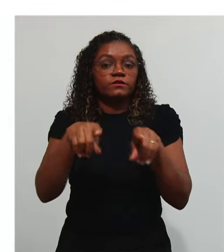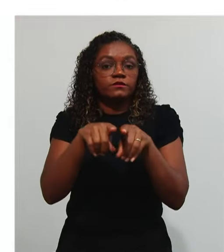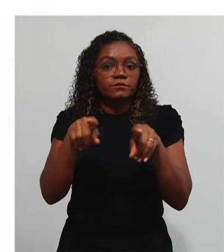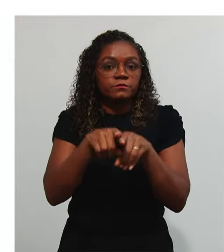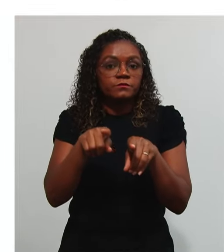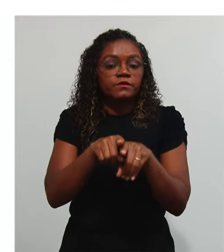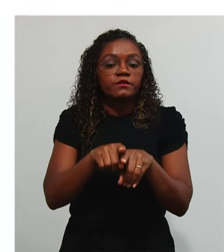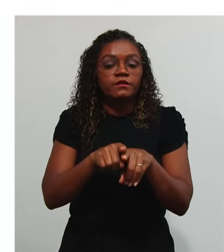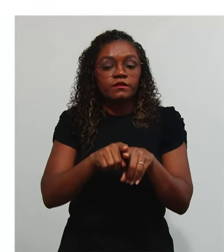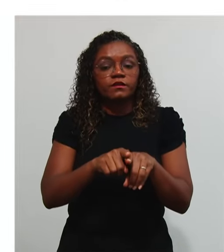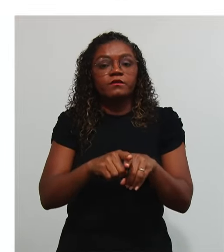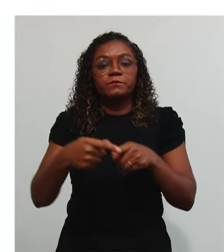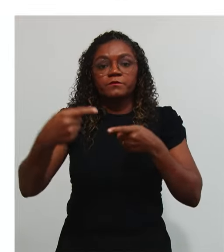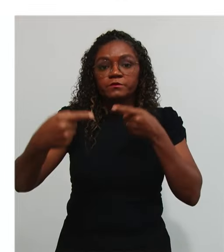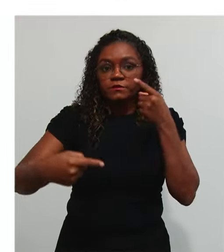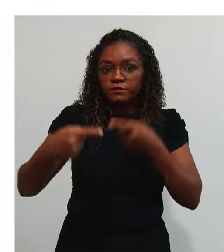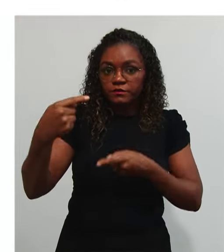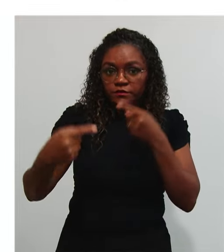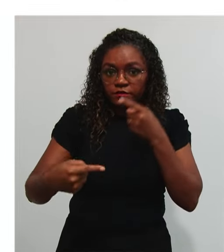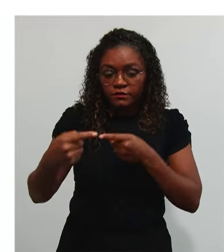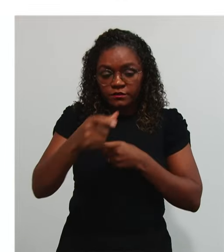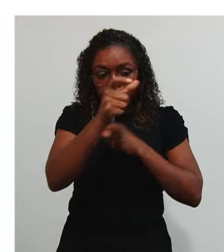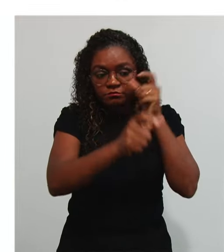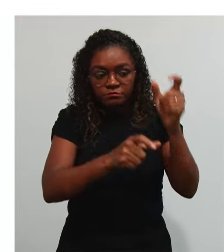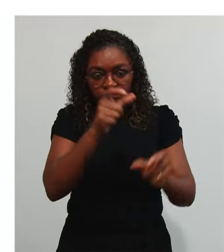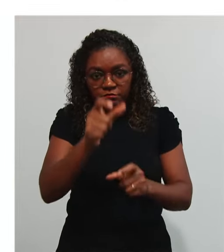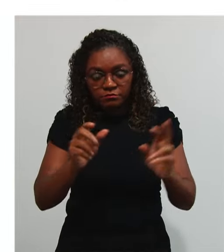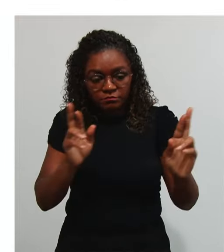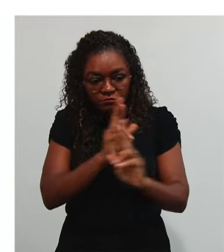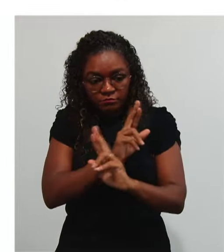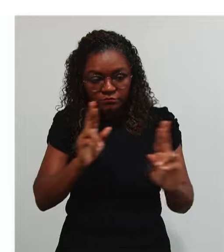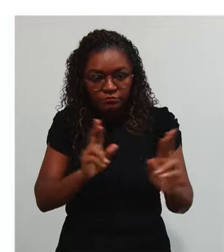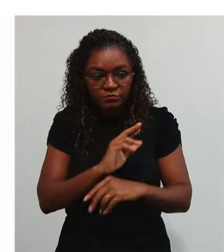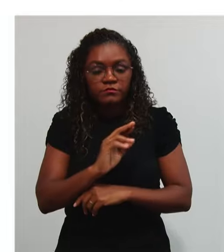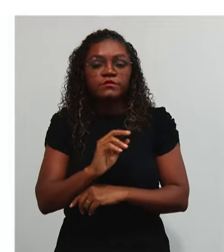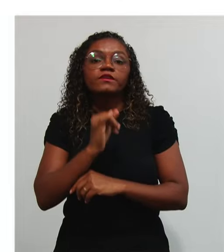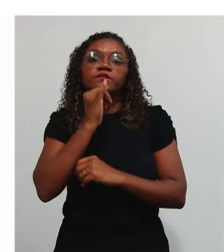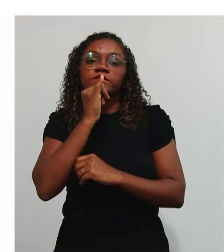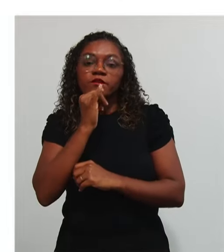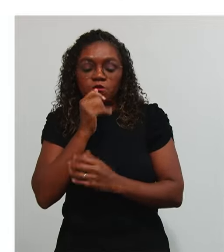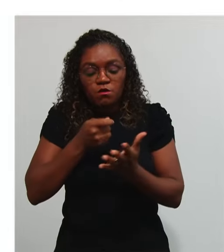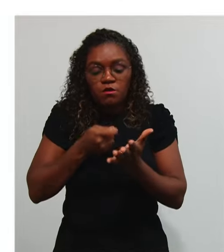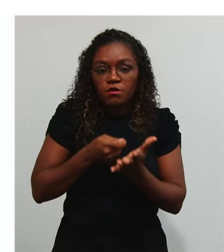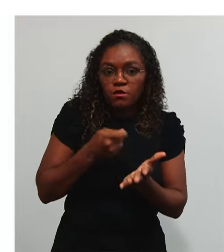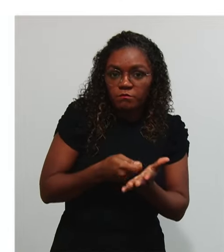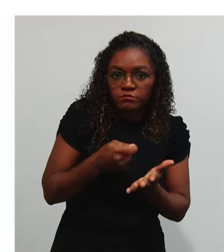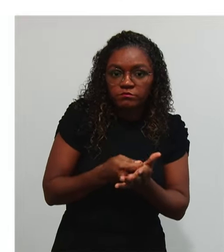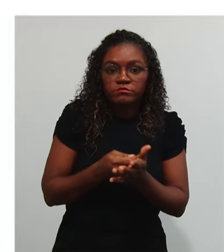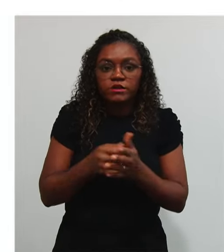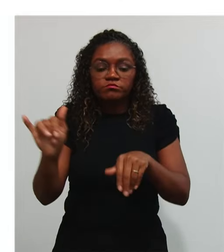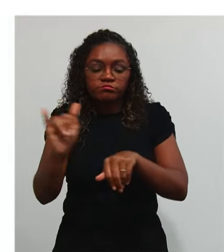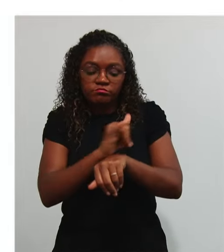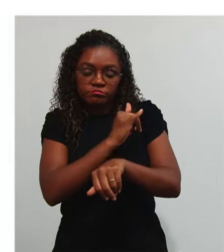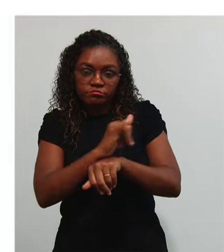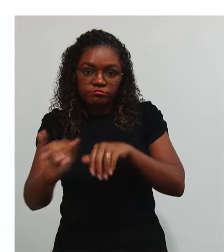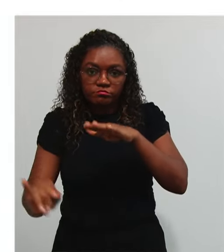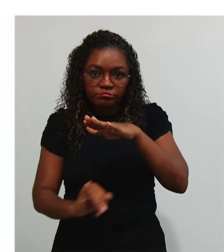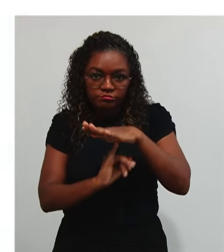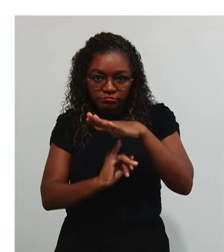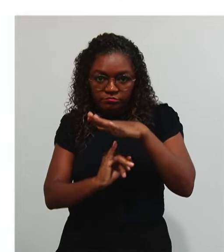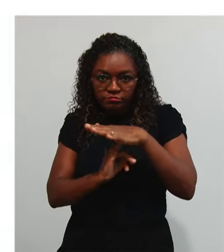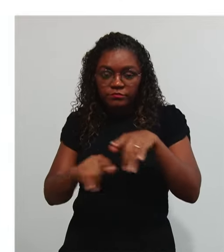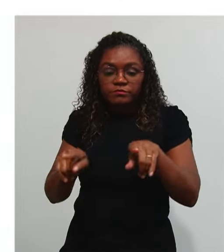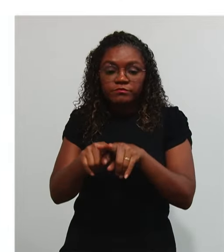Com Ao cidadão Ao cidadão que eles pensam As exigências Desse mecanismo Institucional E os seus